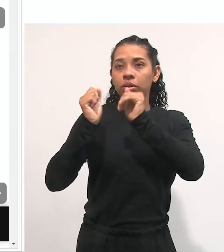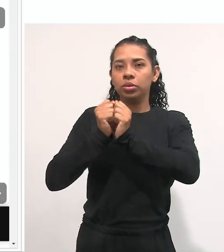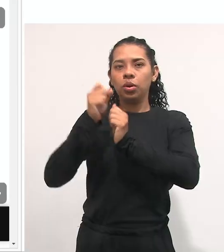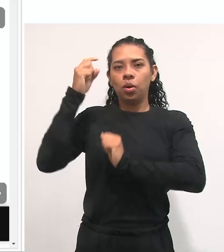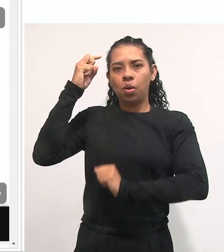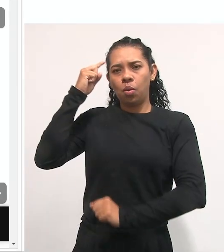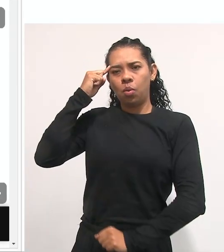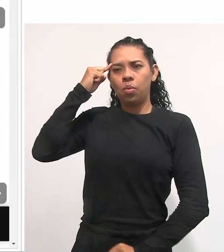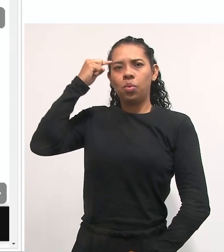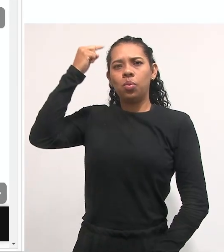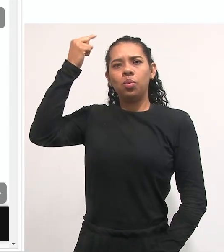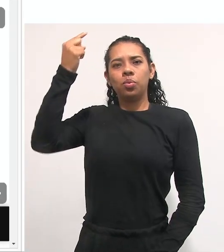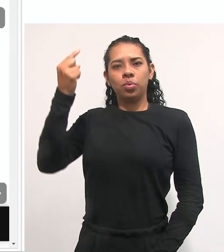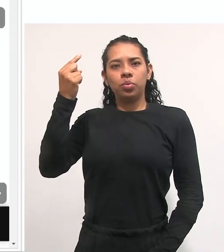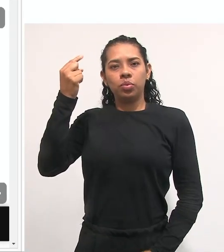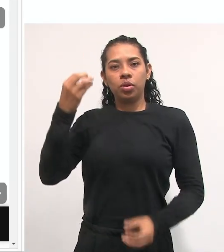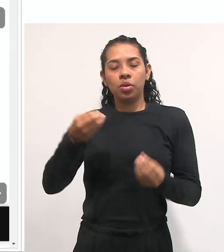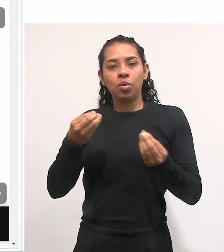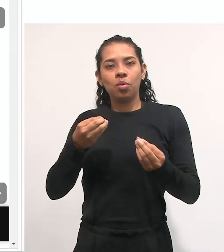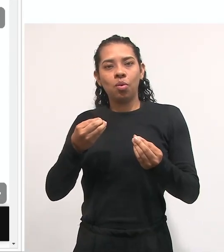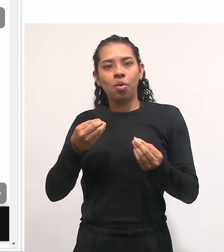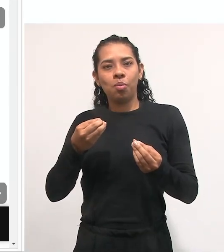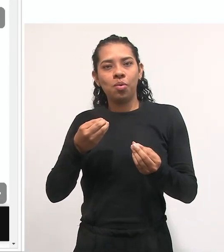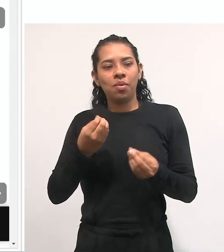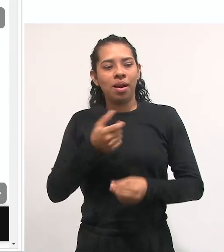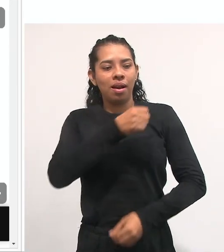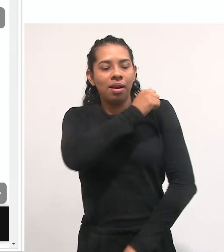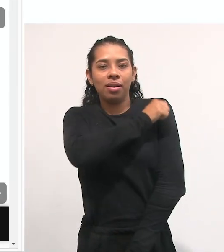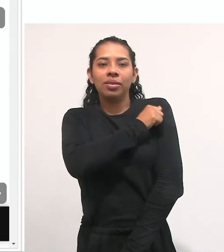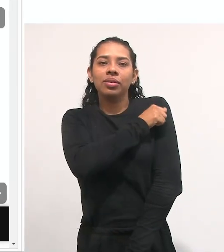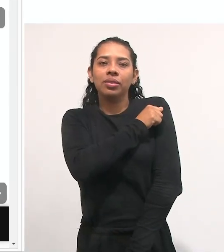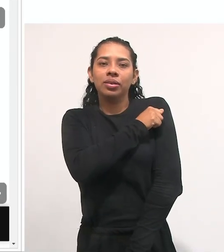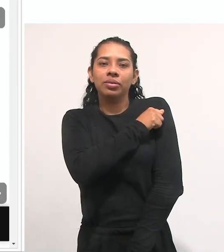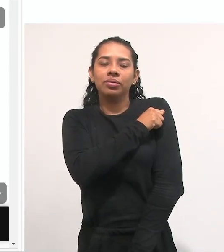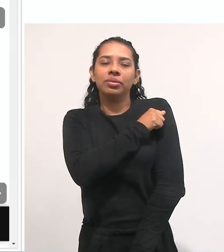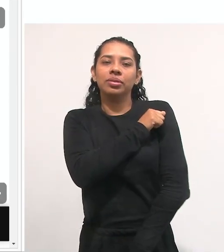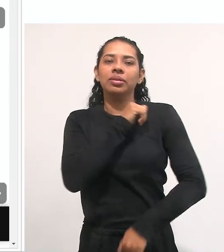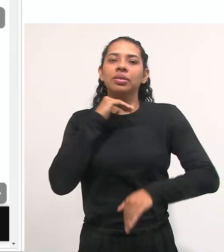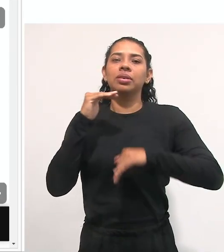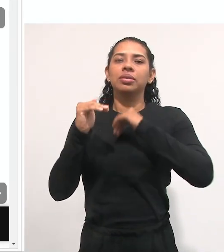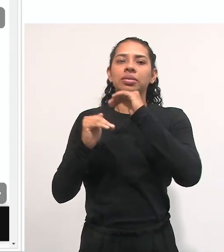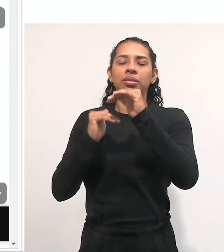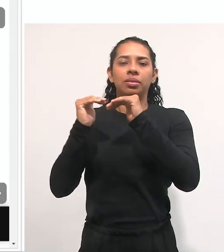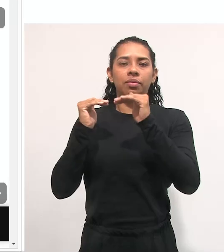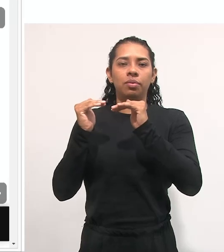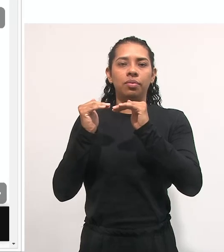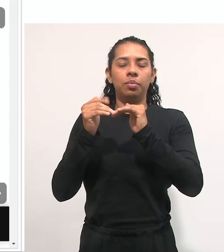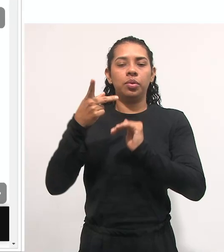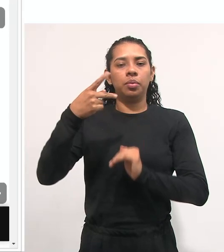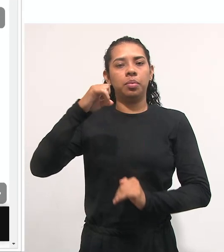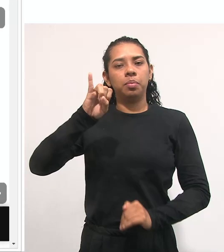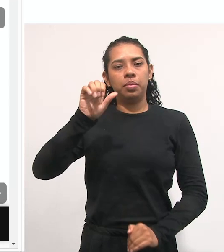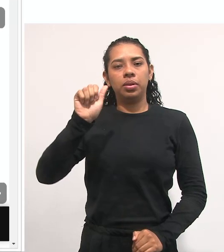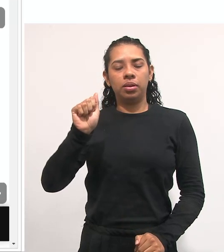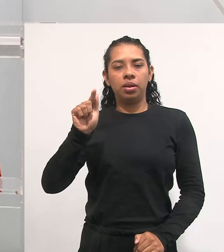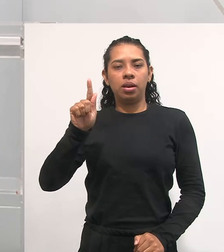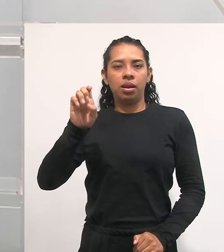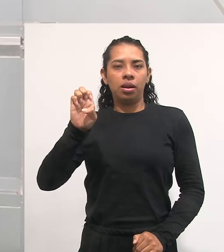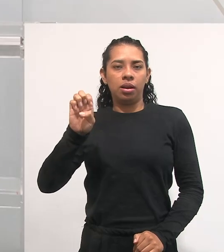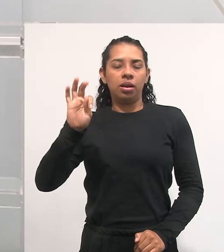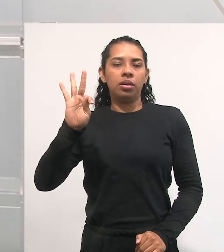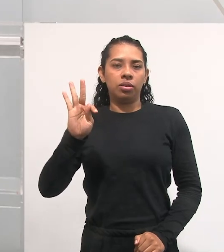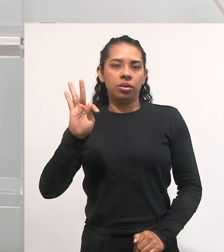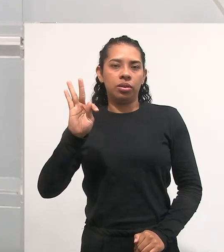cognitivo e a necessidade de avaliar o progresso individual. Então, quando o Piaget fez os estudos da